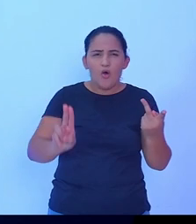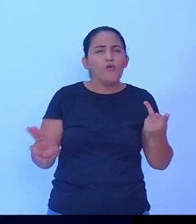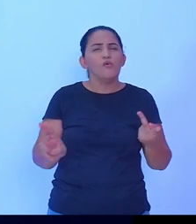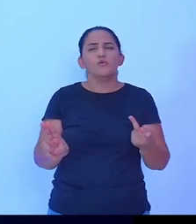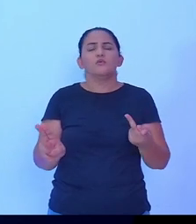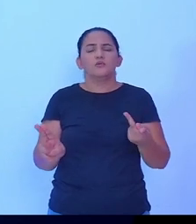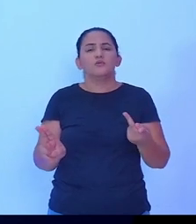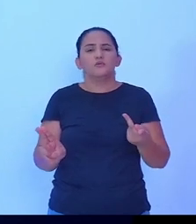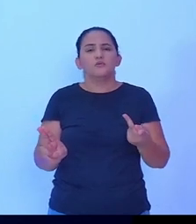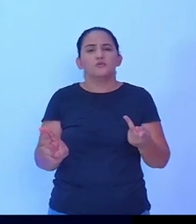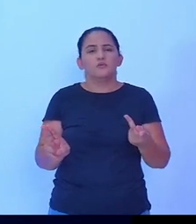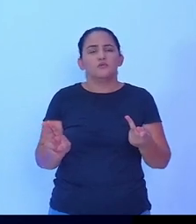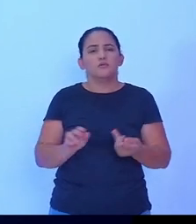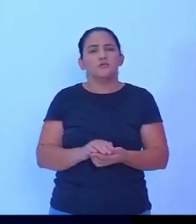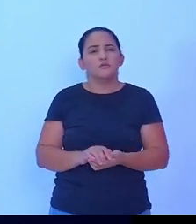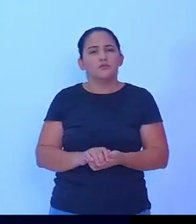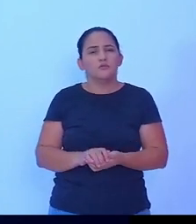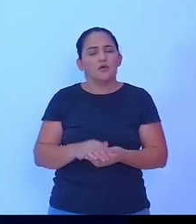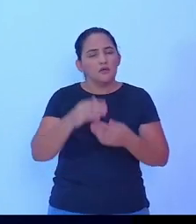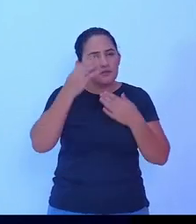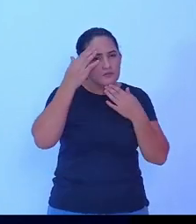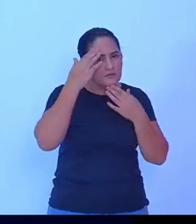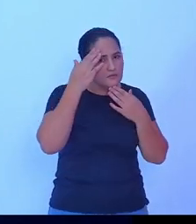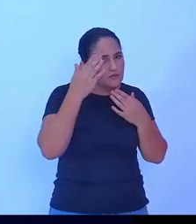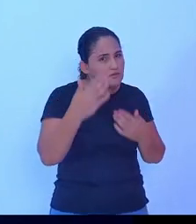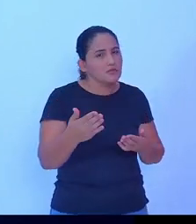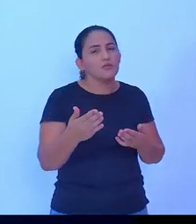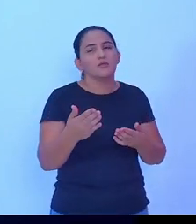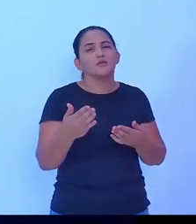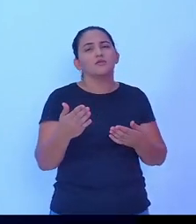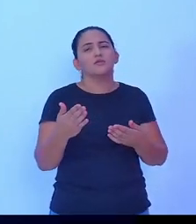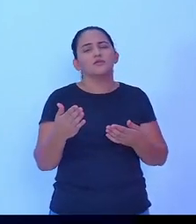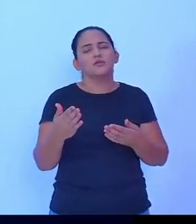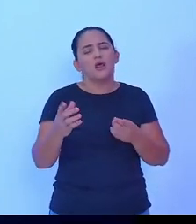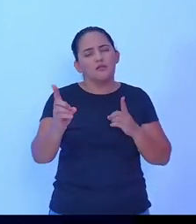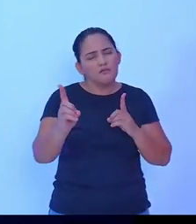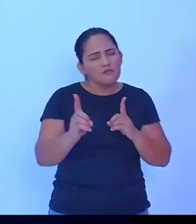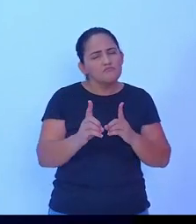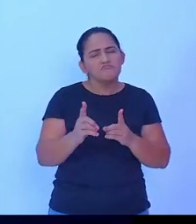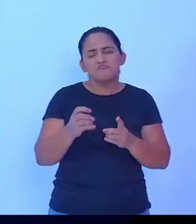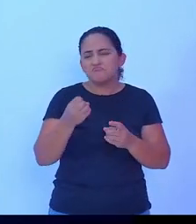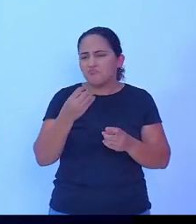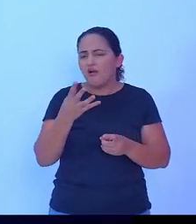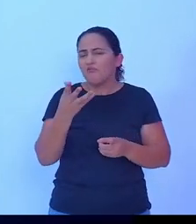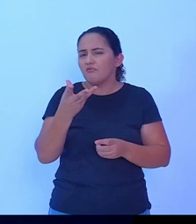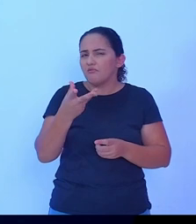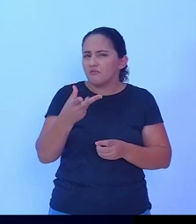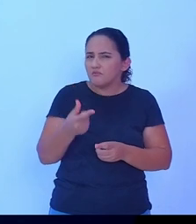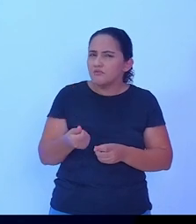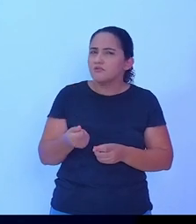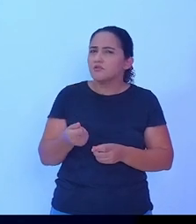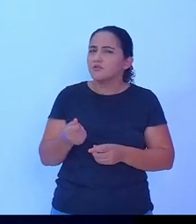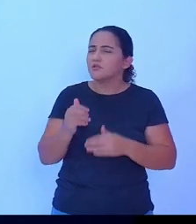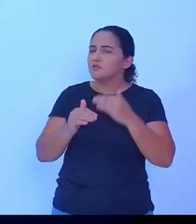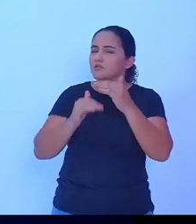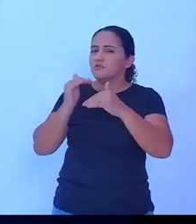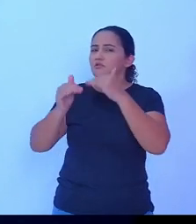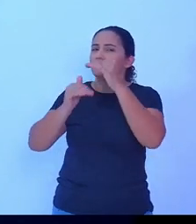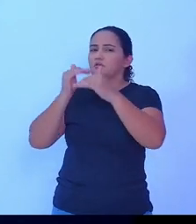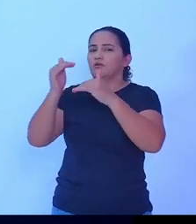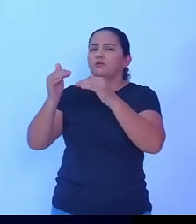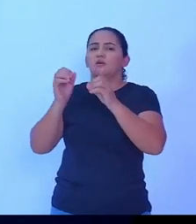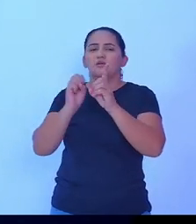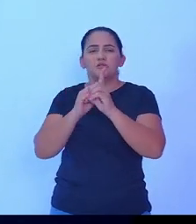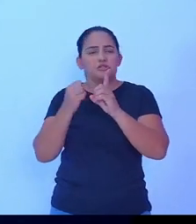possa agradecer e ser bem atendido para que ele possa produzir e cuidar da